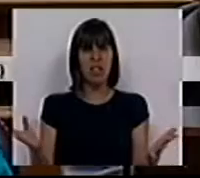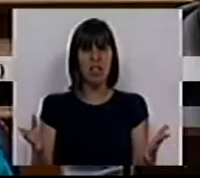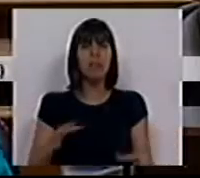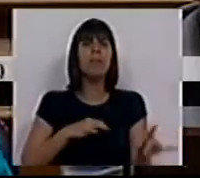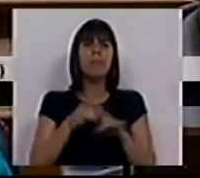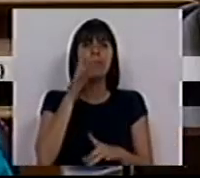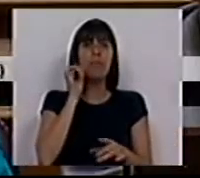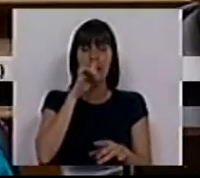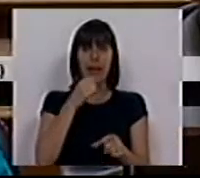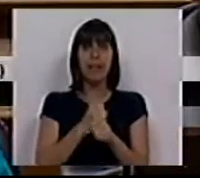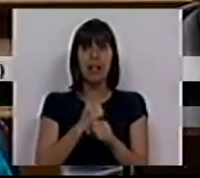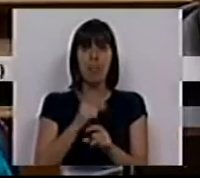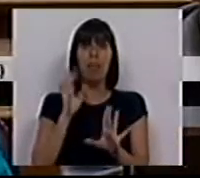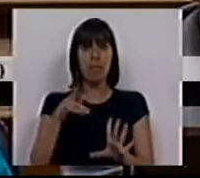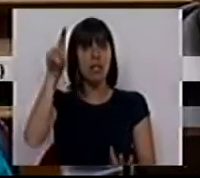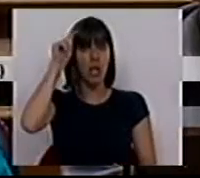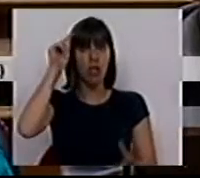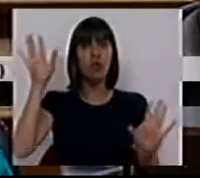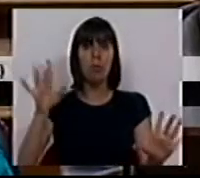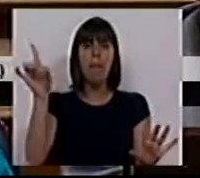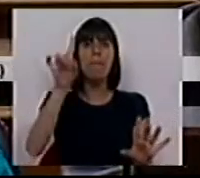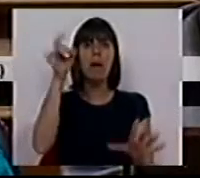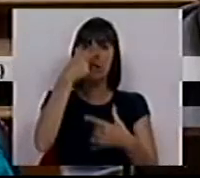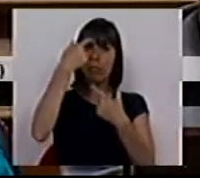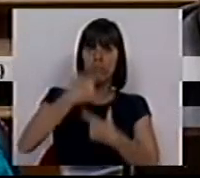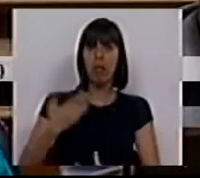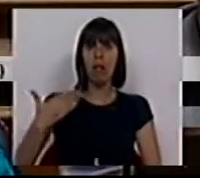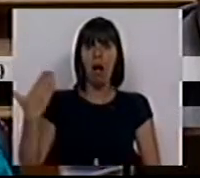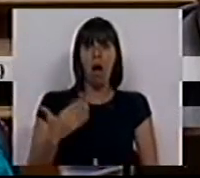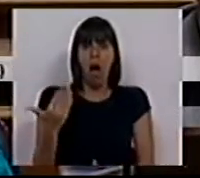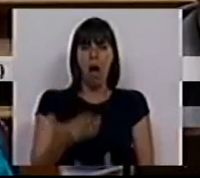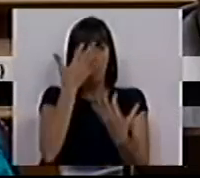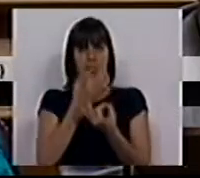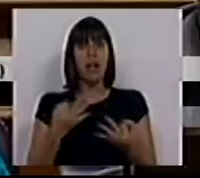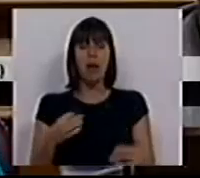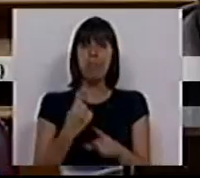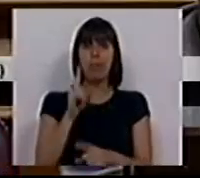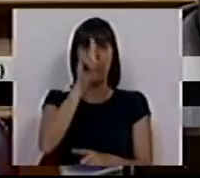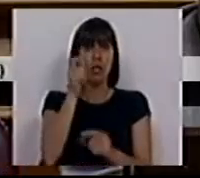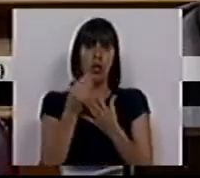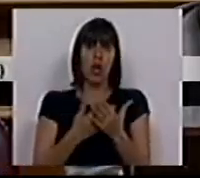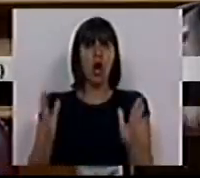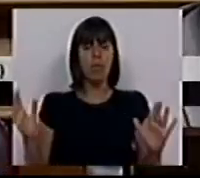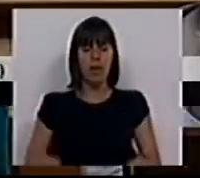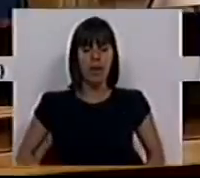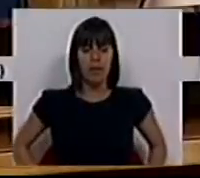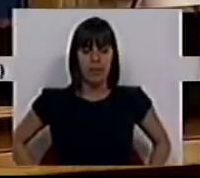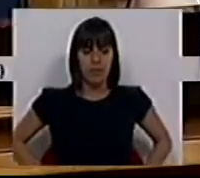Sr. Deputado, quem trabalha tem de ser respeitado. É uma questão de cidadania, é uma questão de dignidade e há também uma questão de economia.